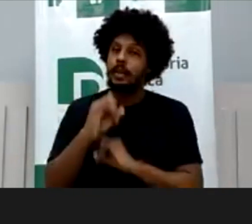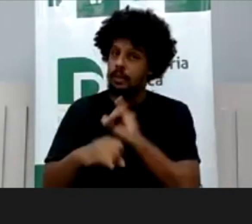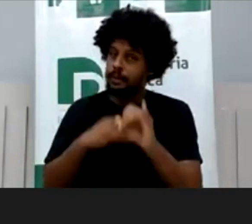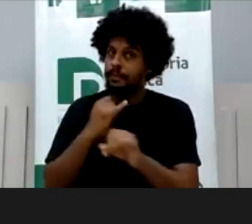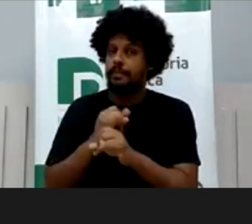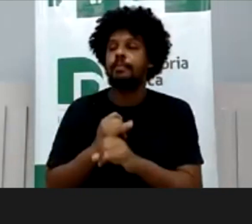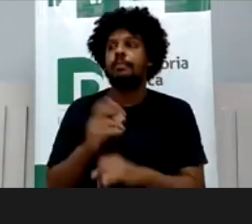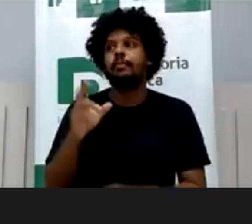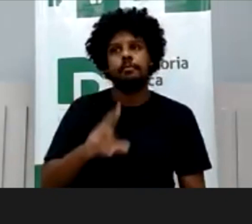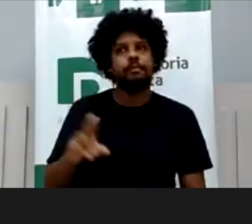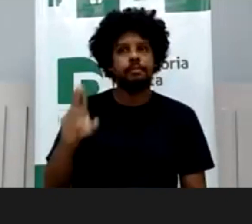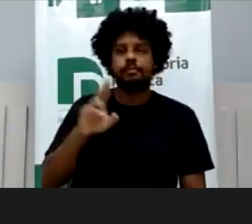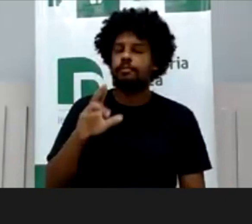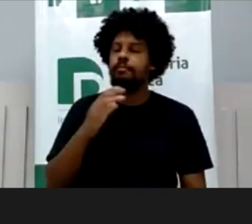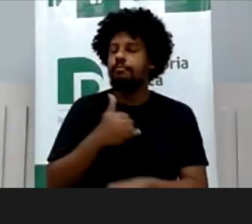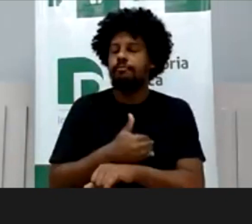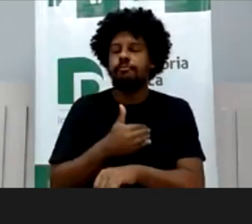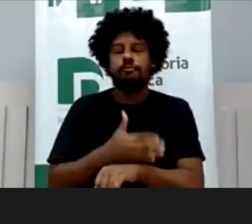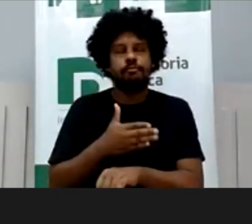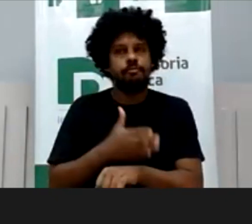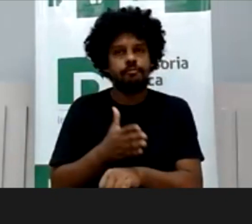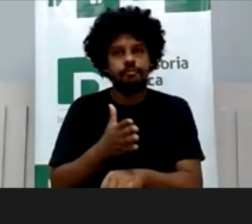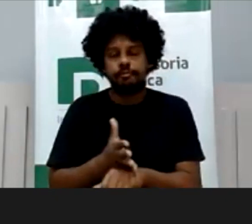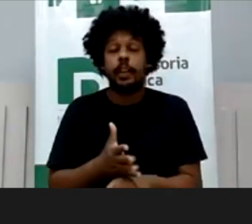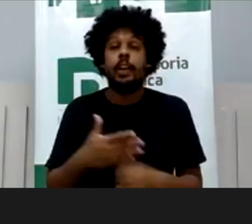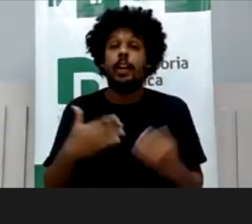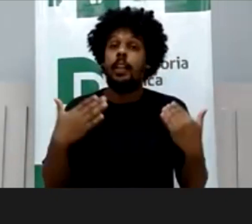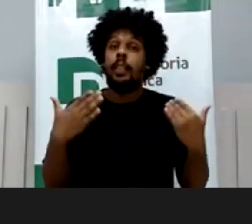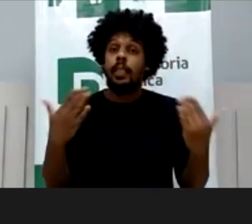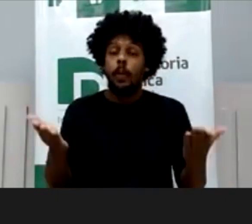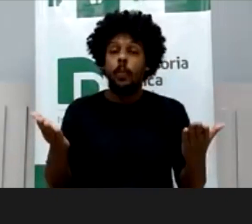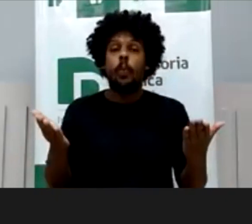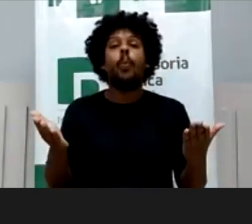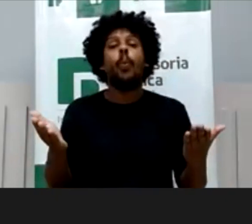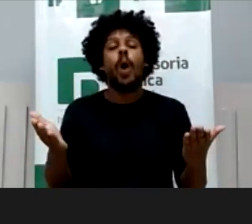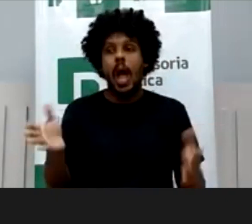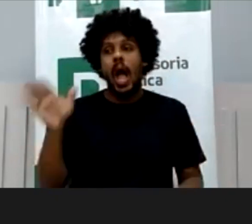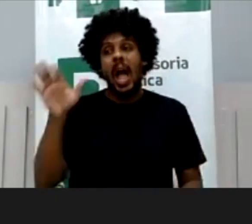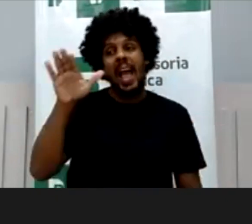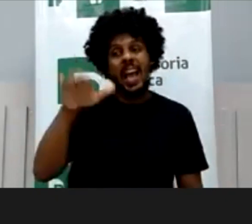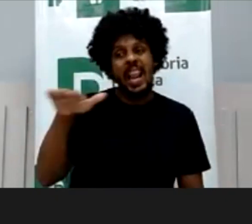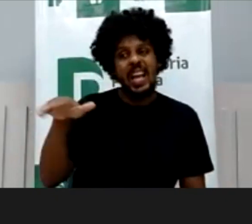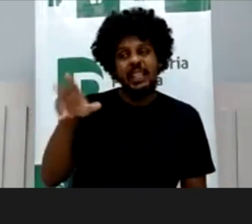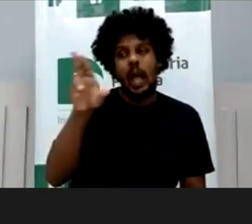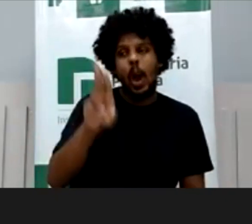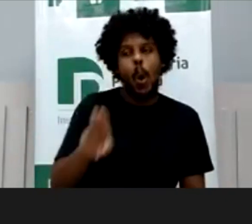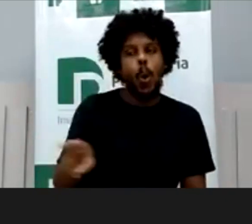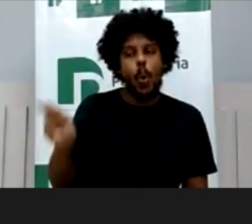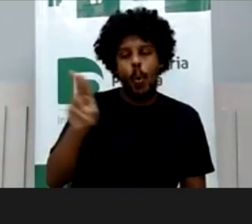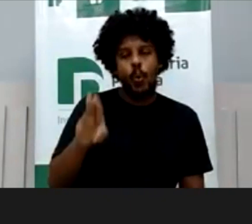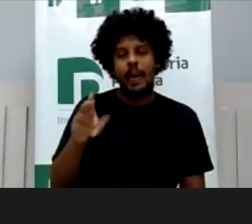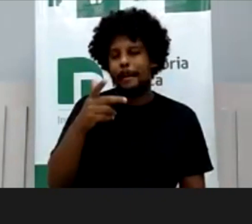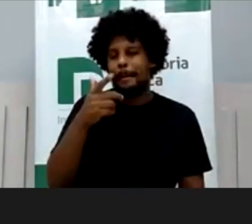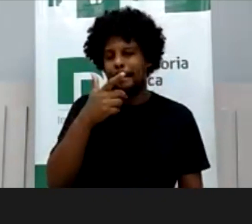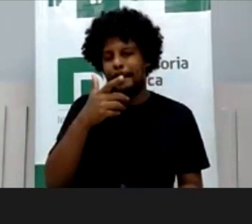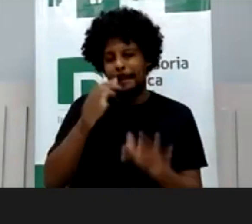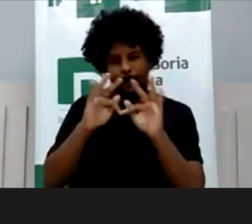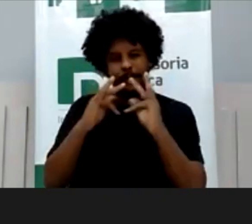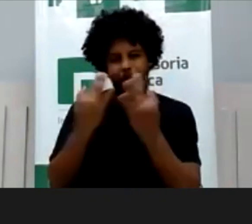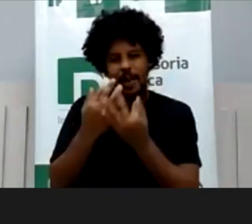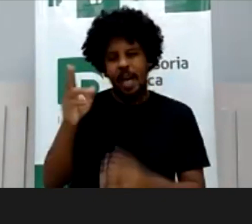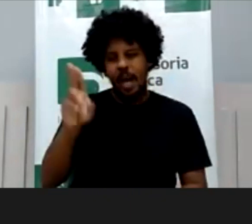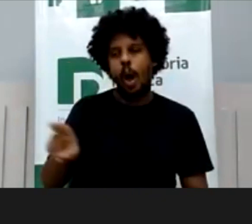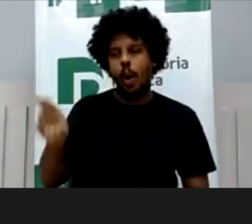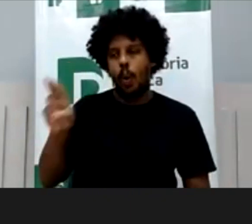que é usada, vamos usar essa palavra, comercialmente em ambiente digital, isso sequer tem